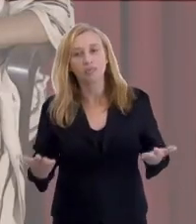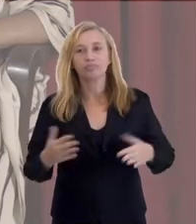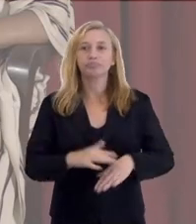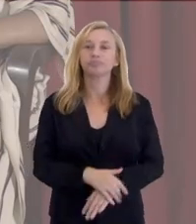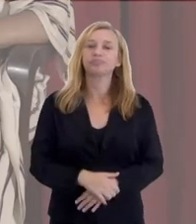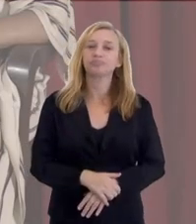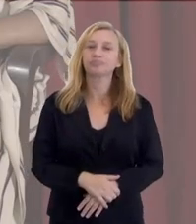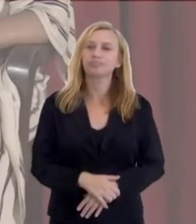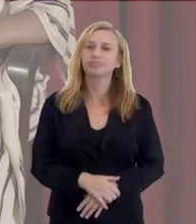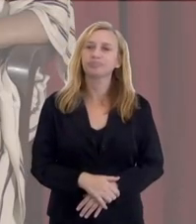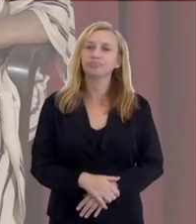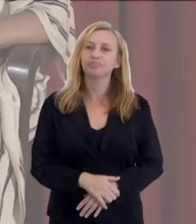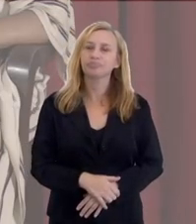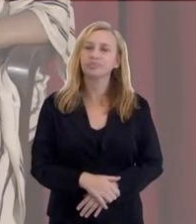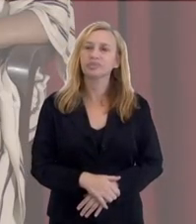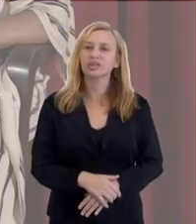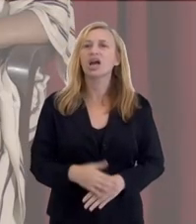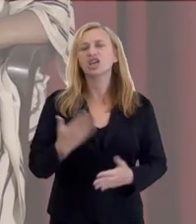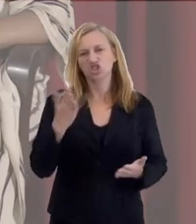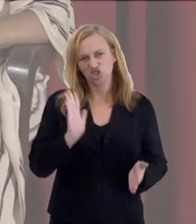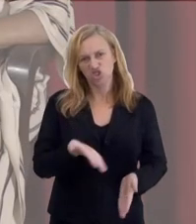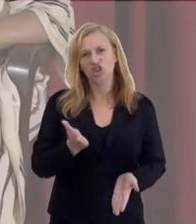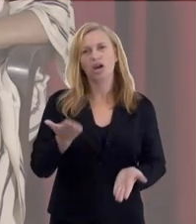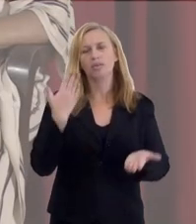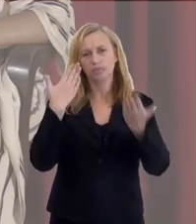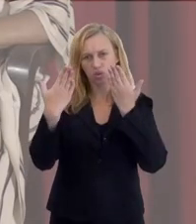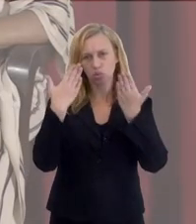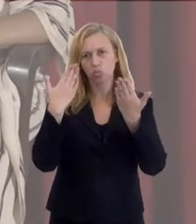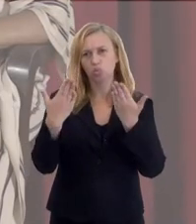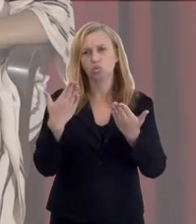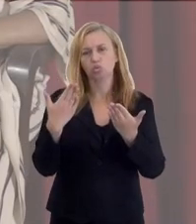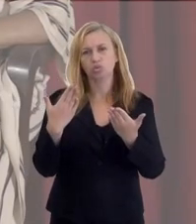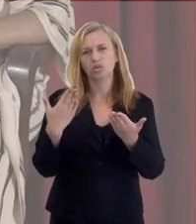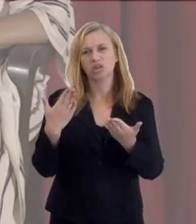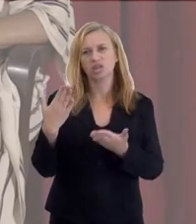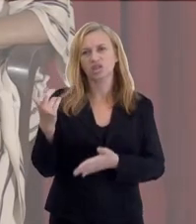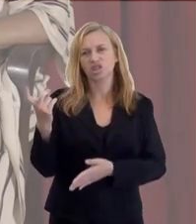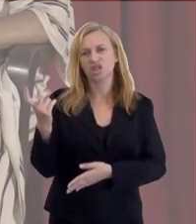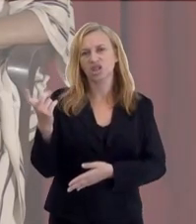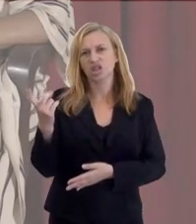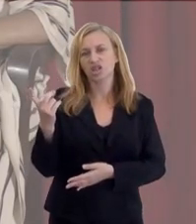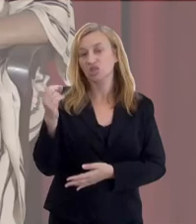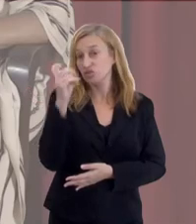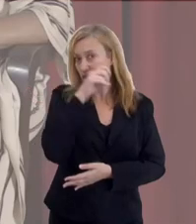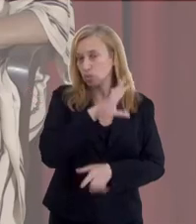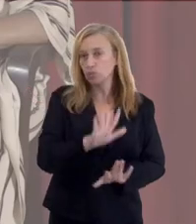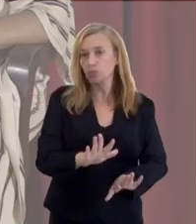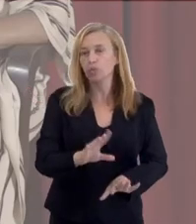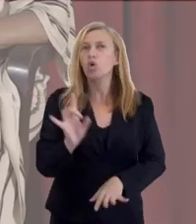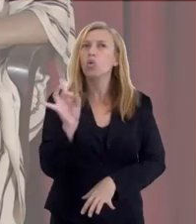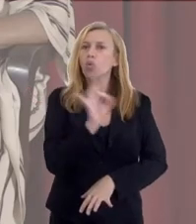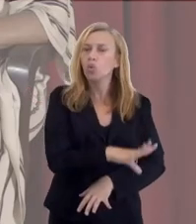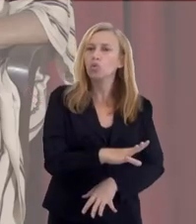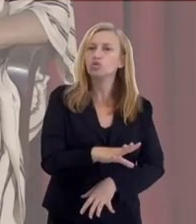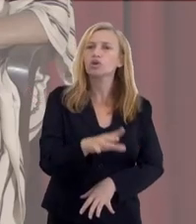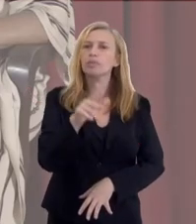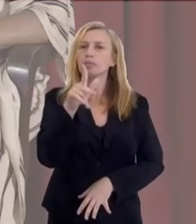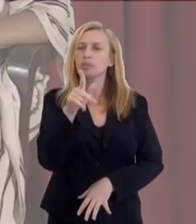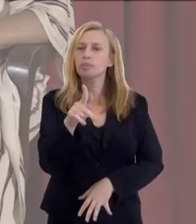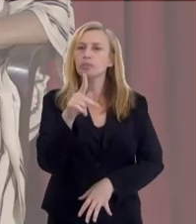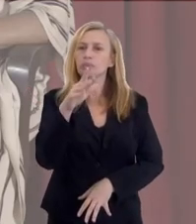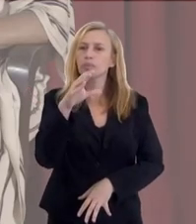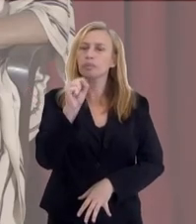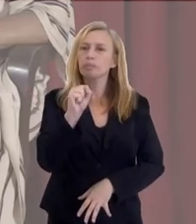Kardec já passou psicografias, mas é muito raro. A